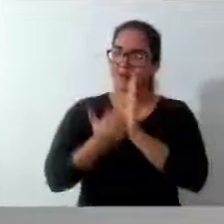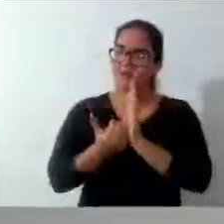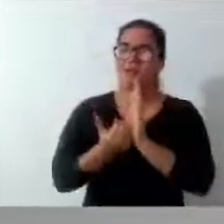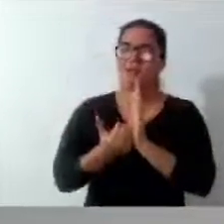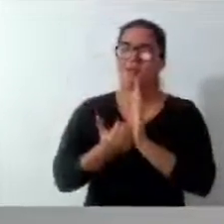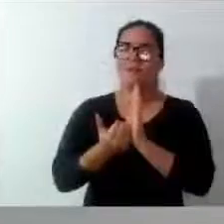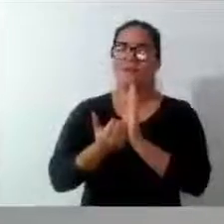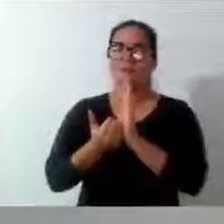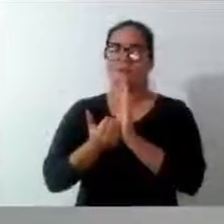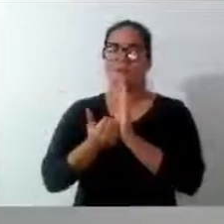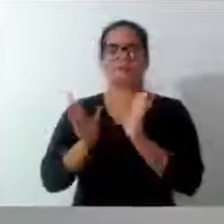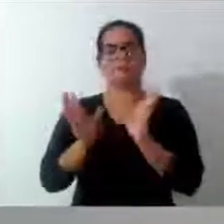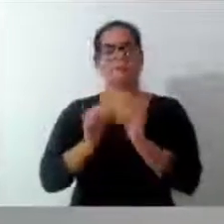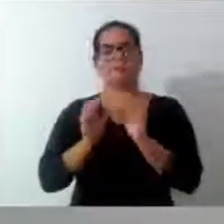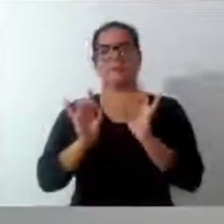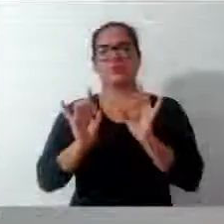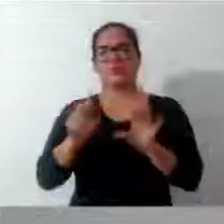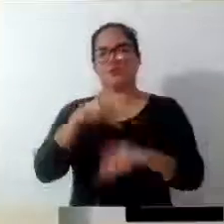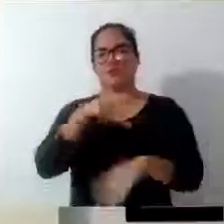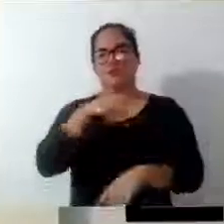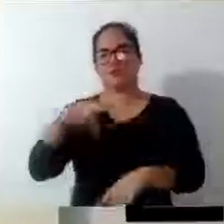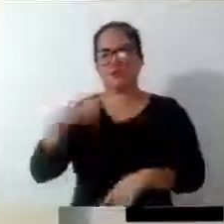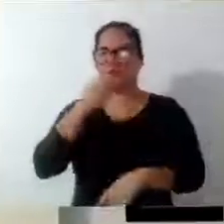Era isso, senhor presidente. Boa noite a todos. tchau.